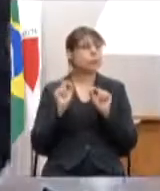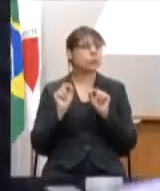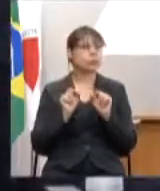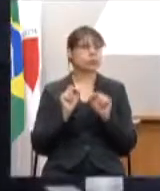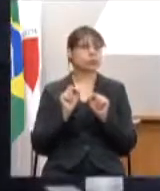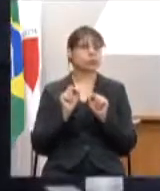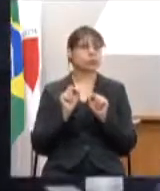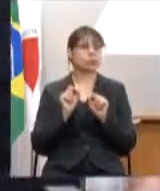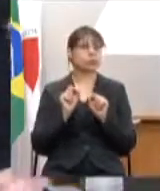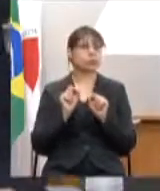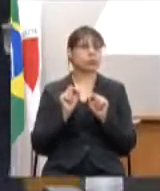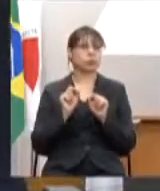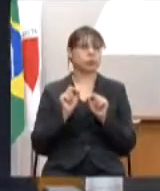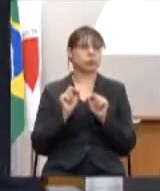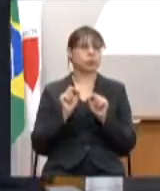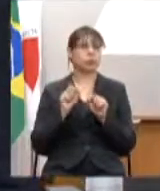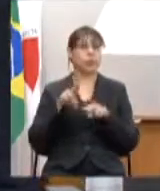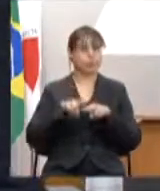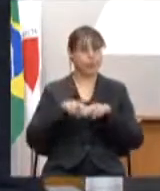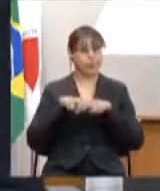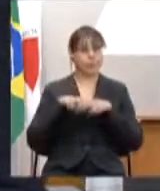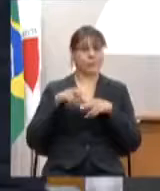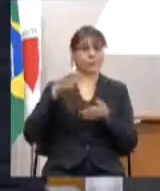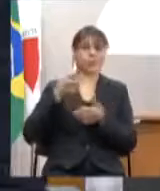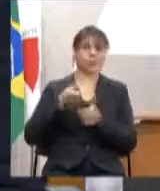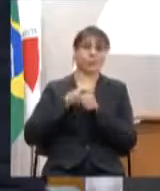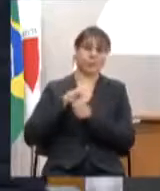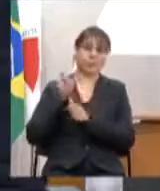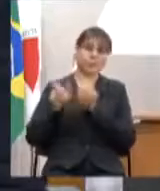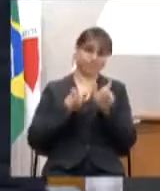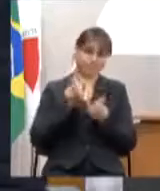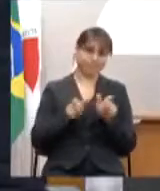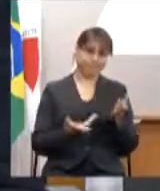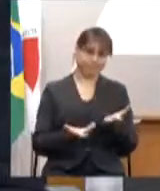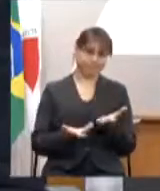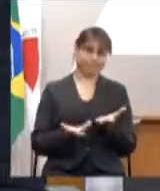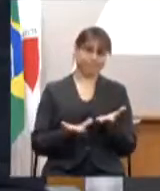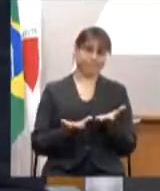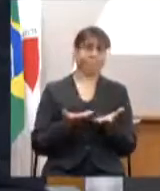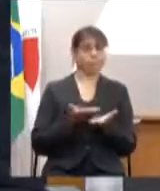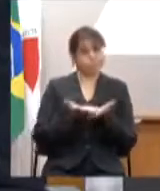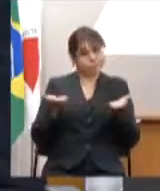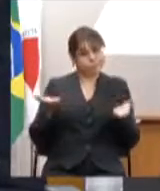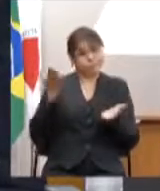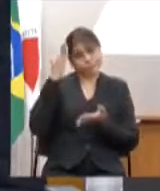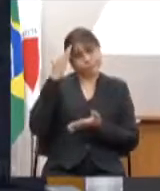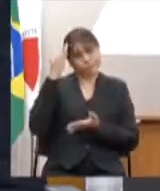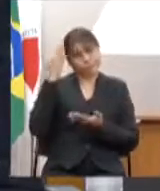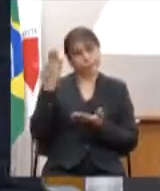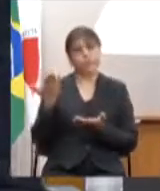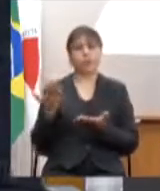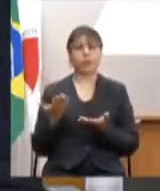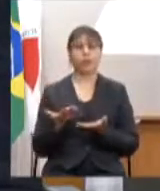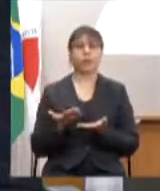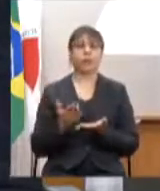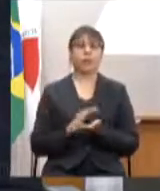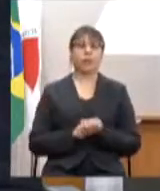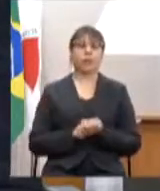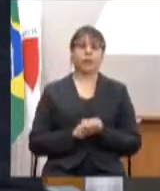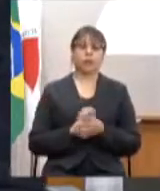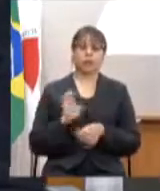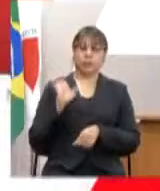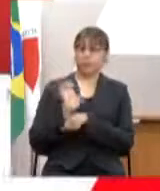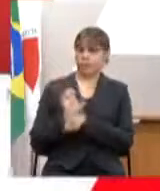ao custo da inadimplência. como todos sabem, o